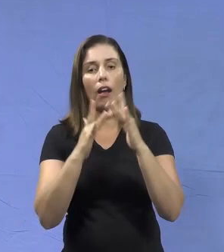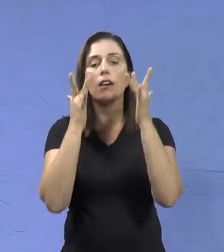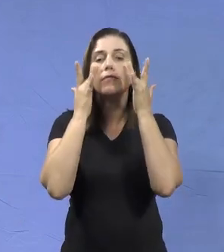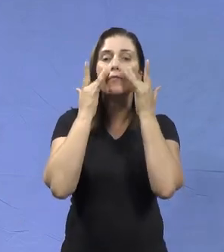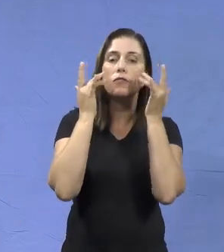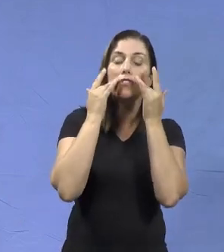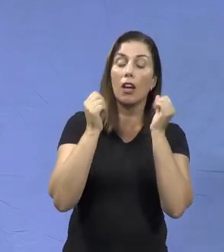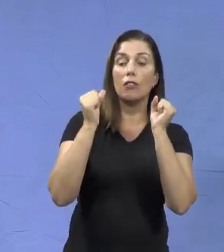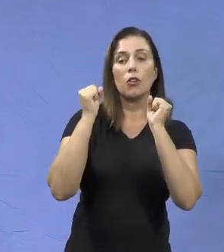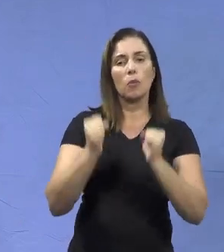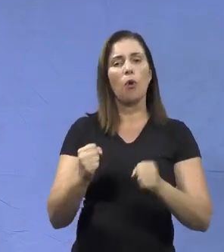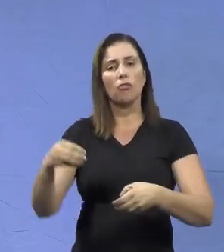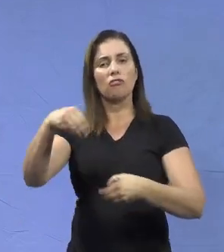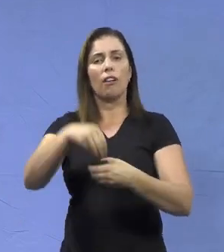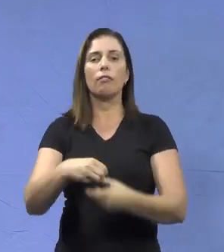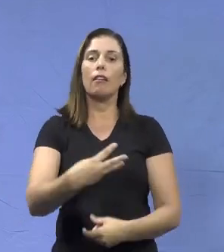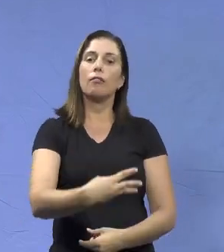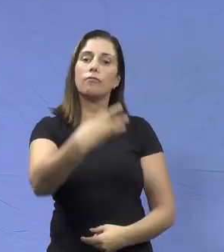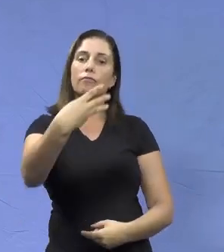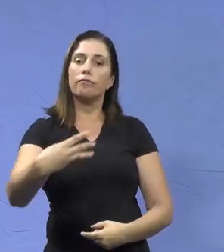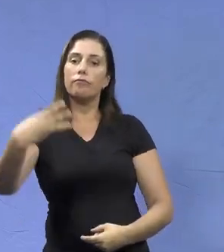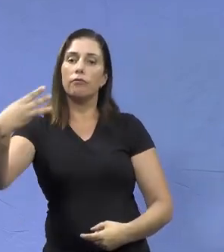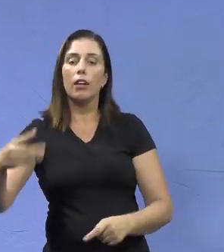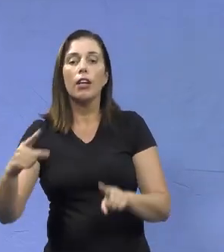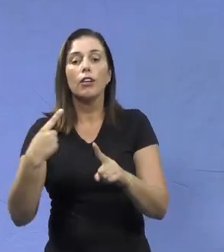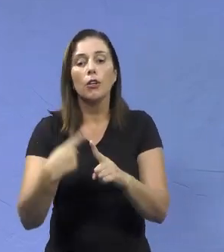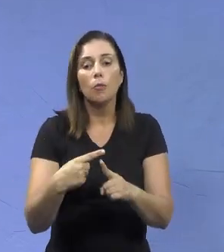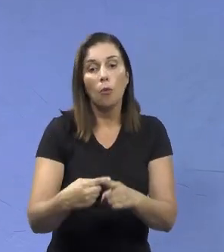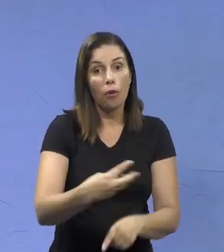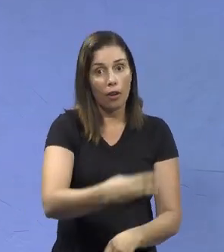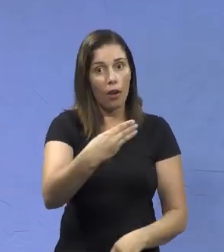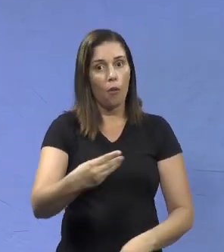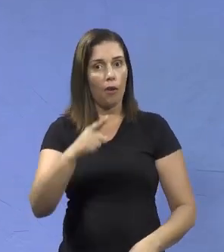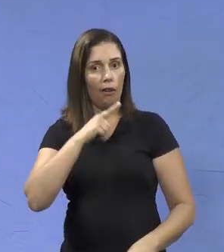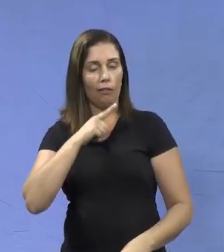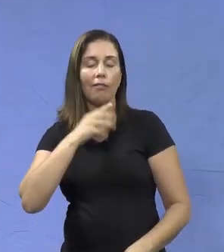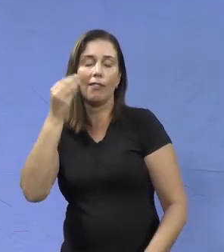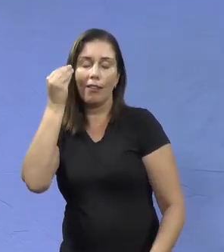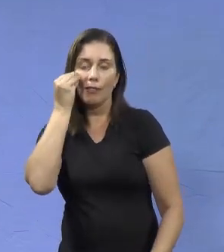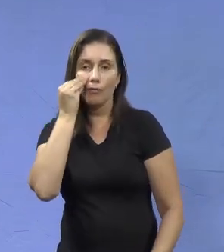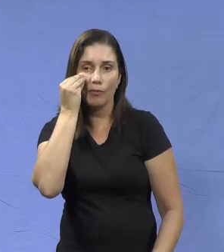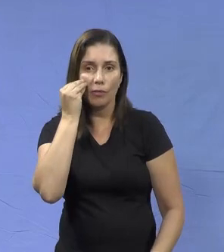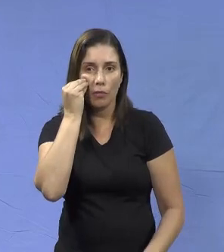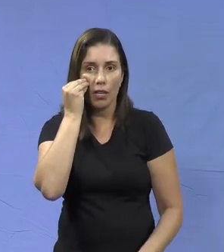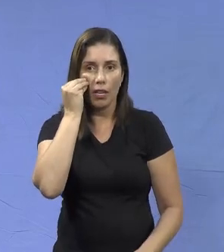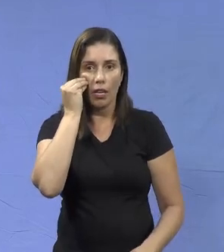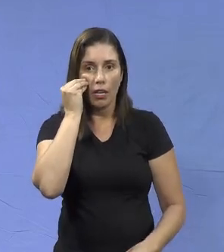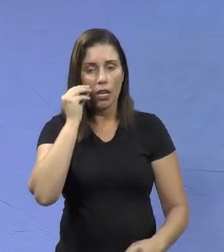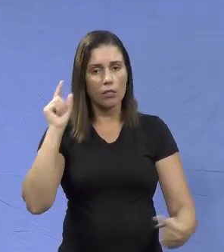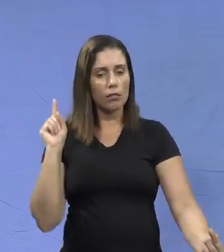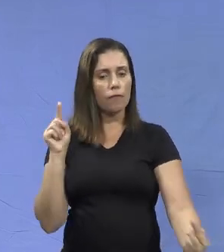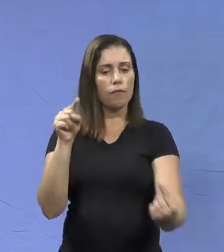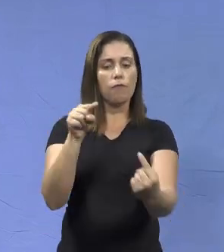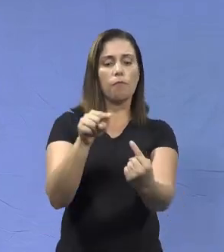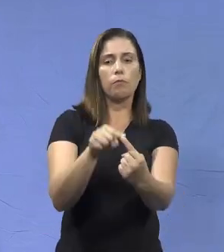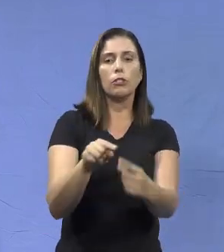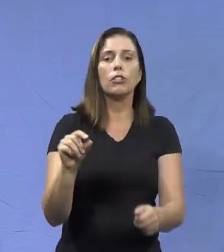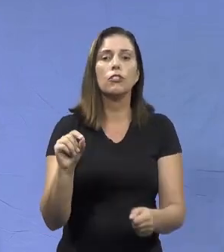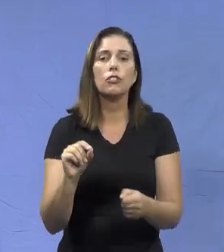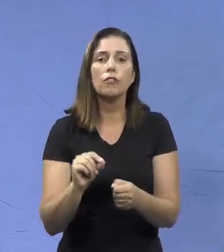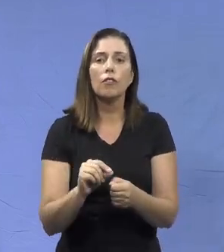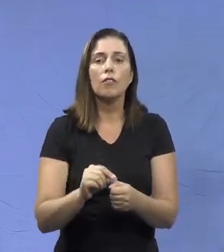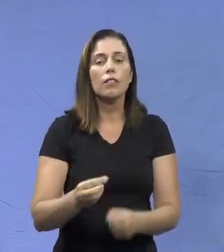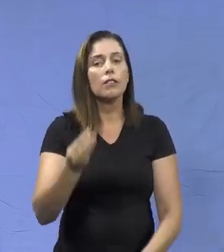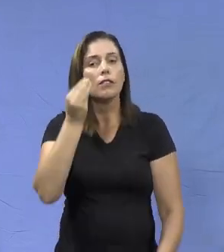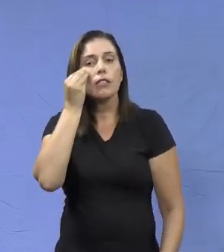de teatro. Ele pode estar dentro da UENG porque a UENG já tem uma experiência dessa. E a função é fazer essa